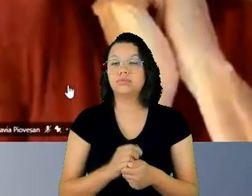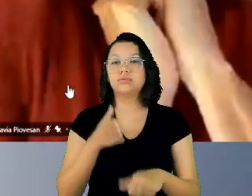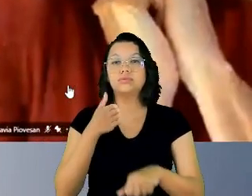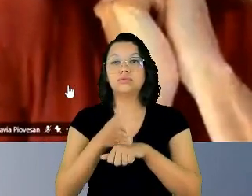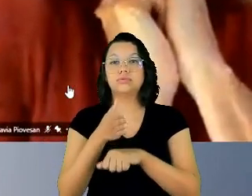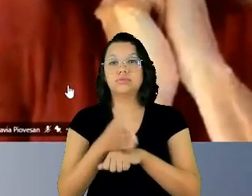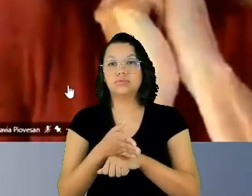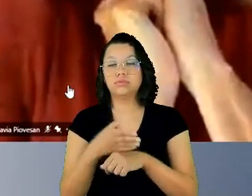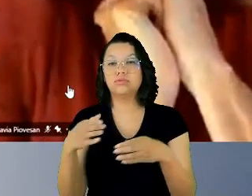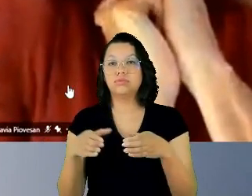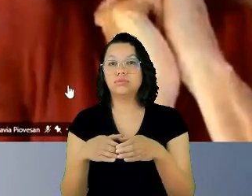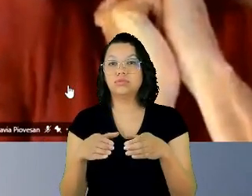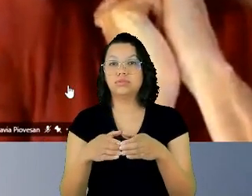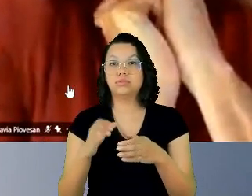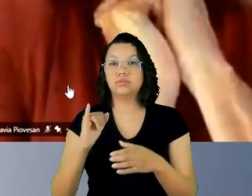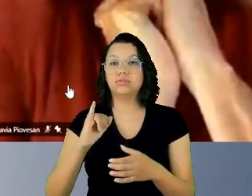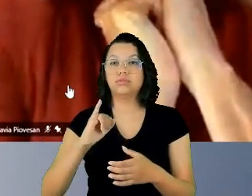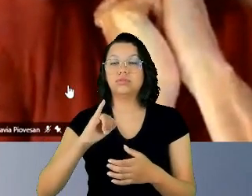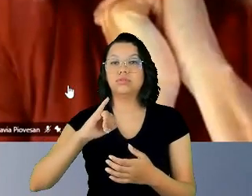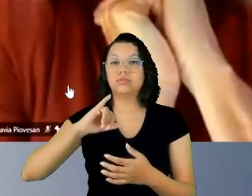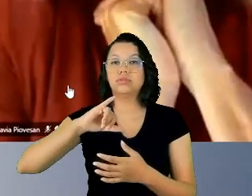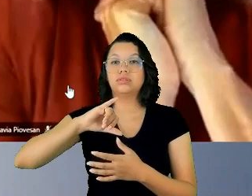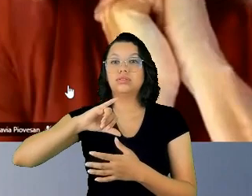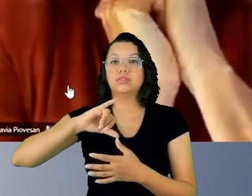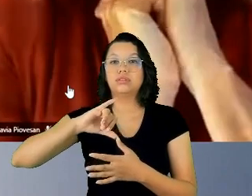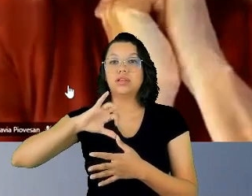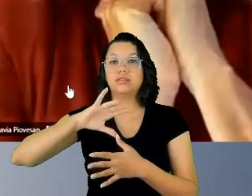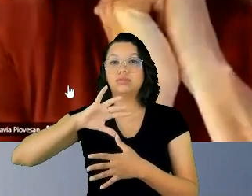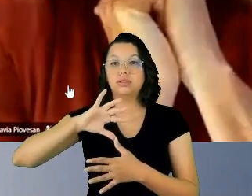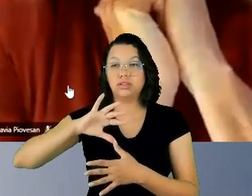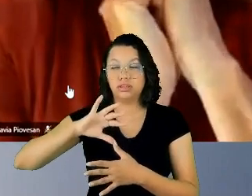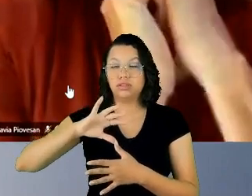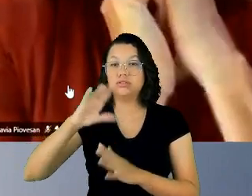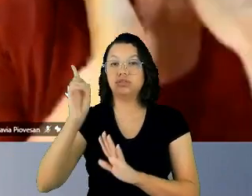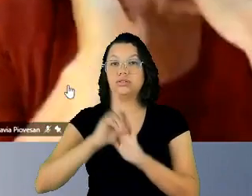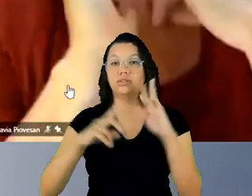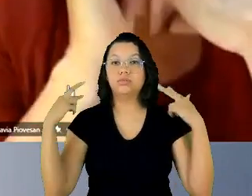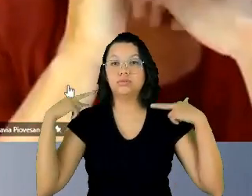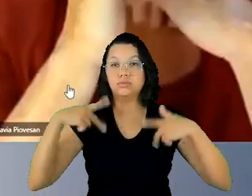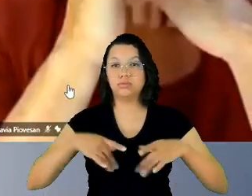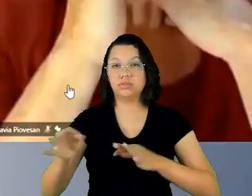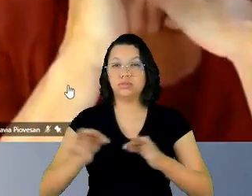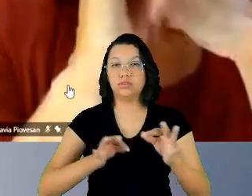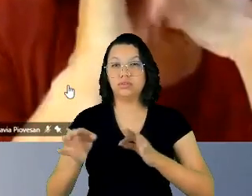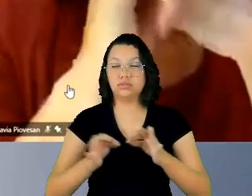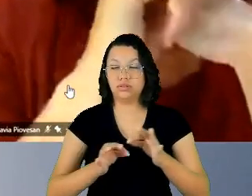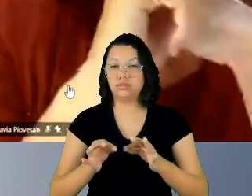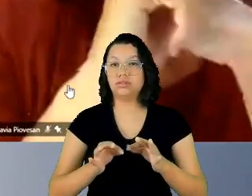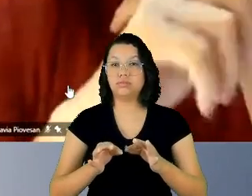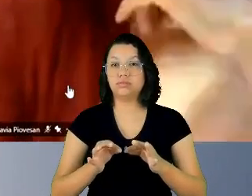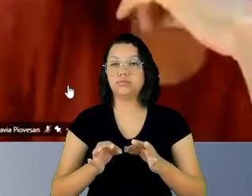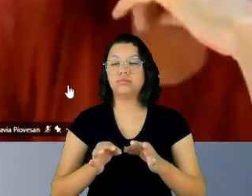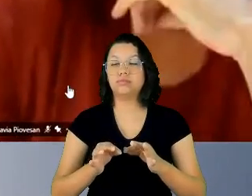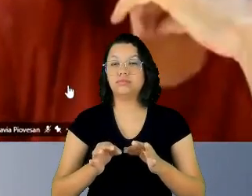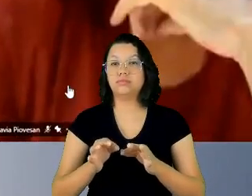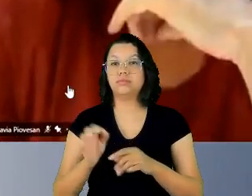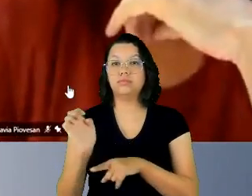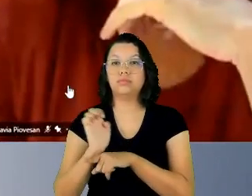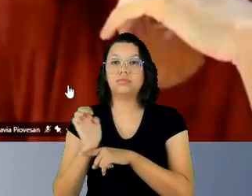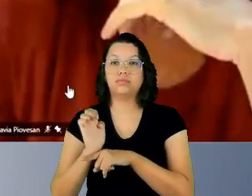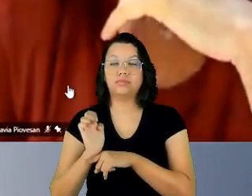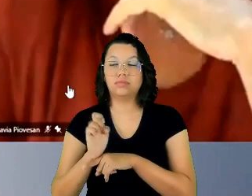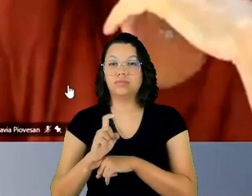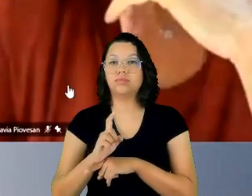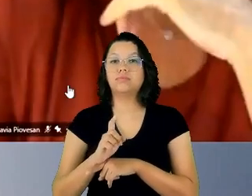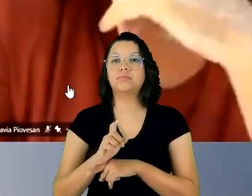da Organização dos Estados Americanos, OEA. Exerceu o cargo de secretária nacional da promoção e